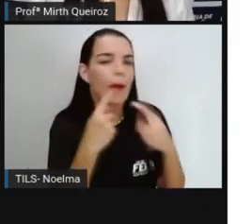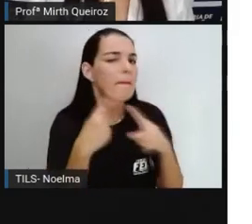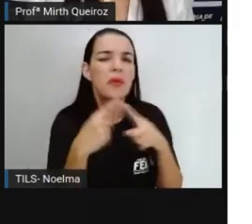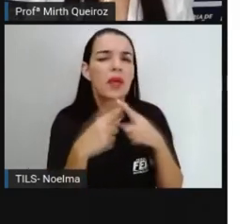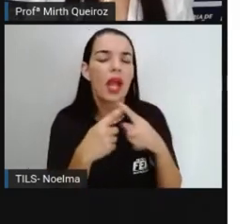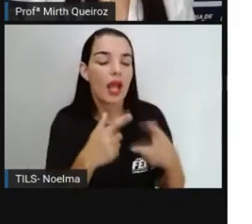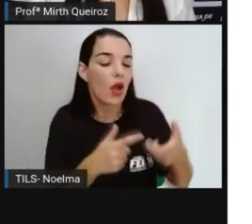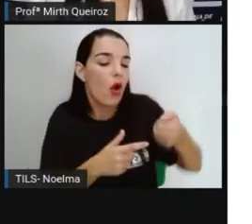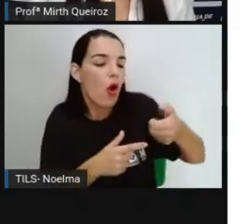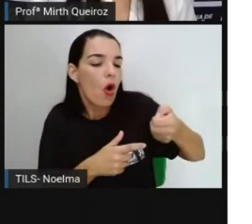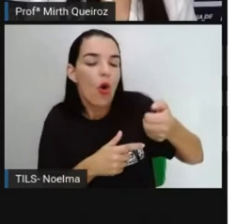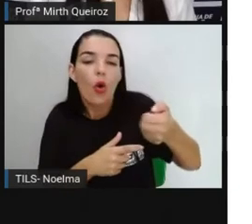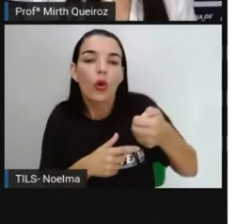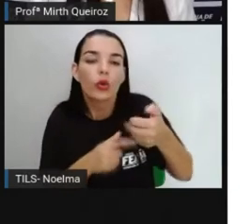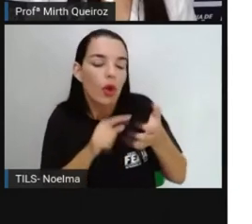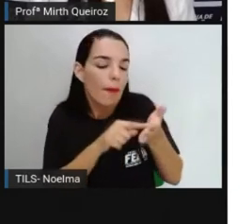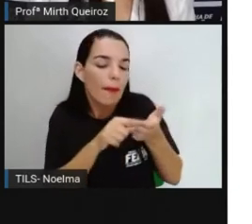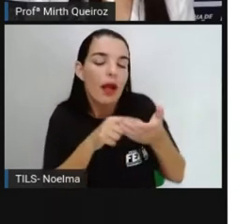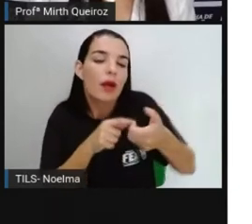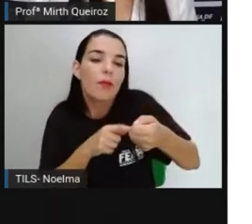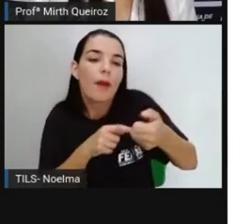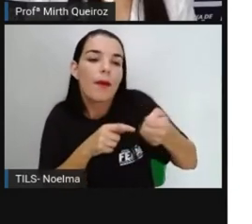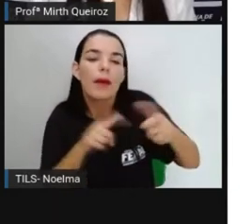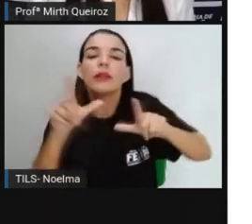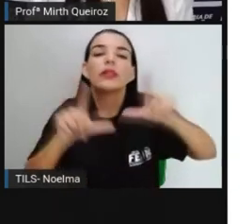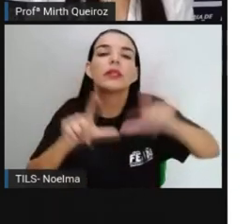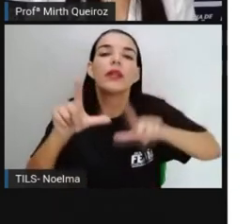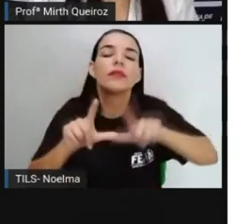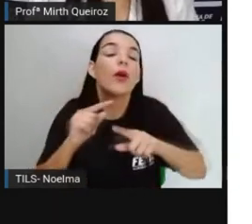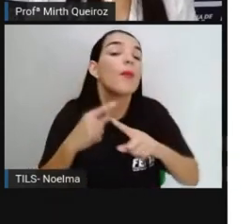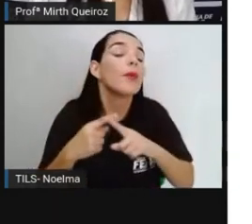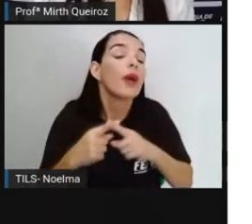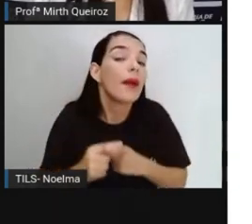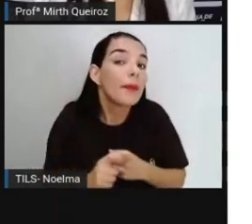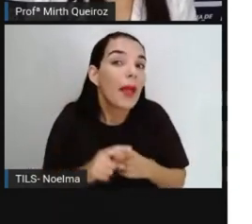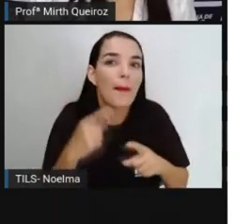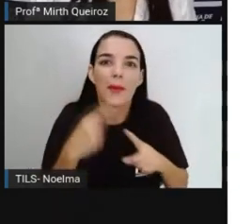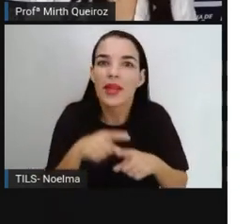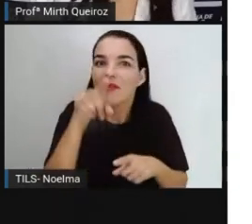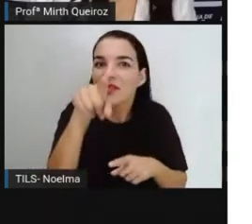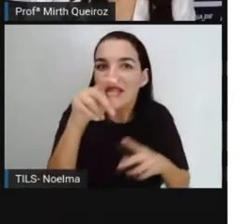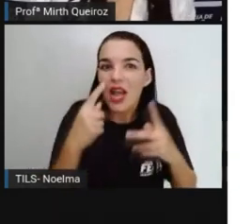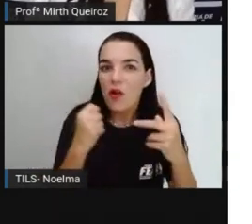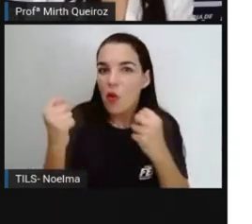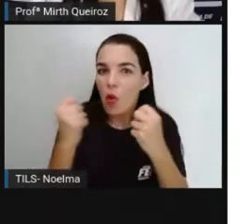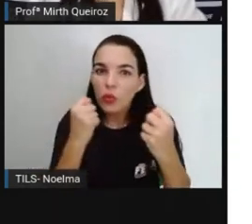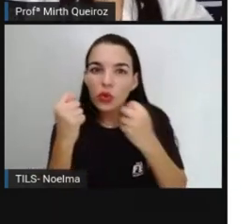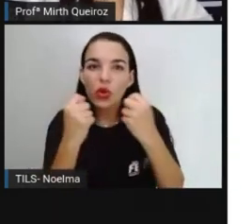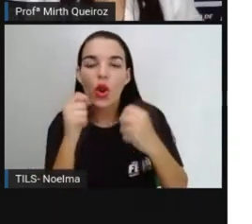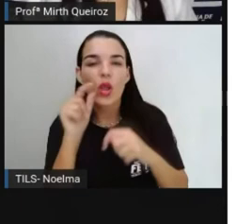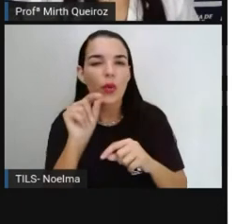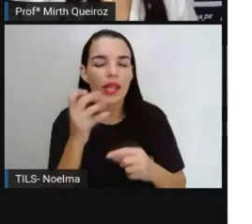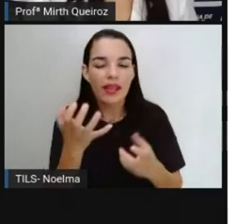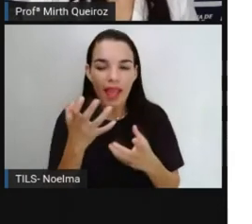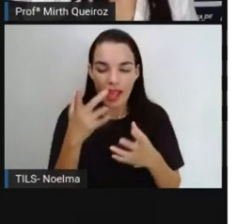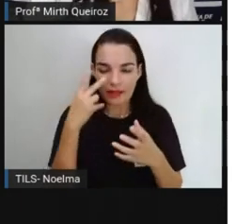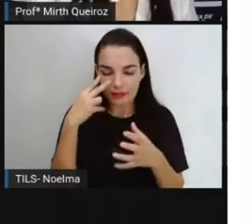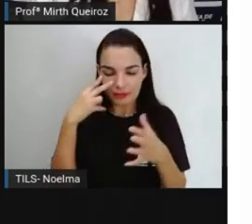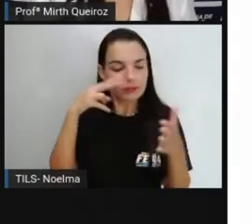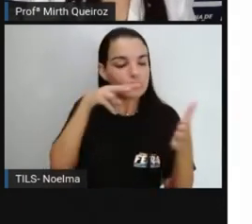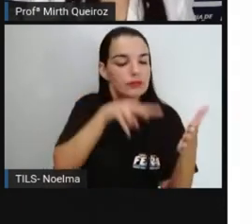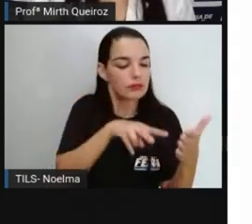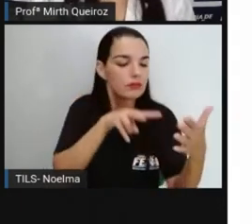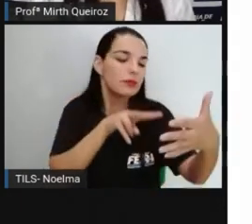utiliza o controle A gente utiliza o controle Da televisão Porque a gente controla A gente controla O que a gente vai assistir A